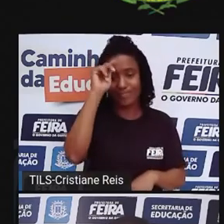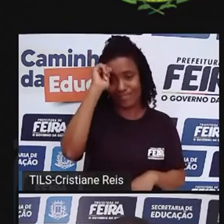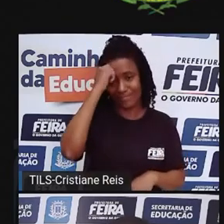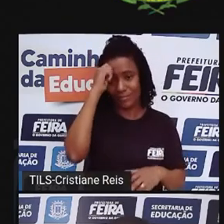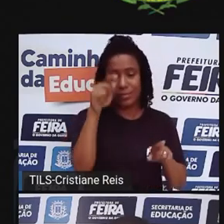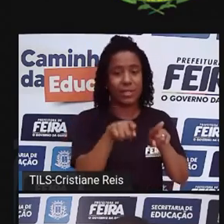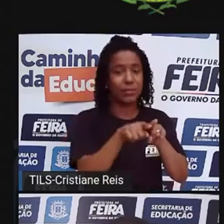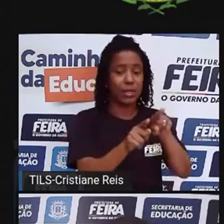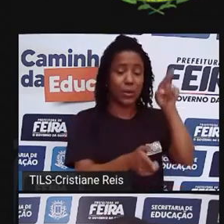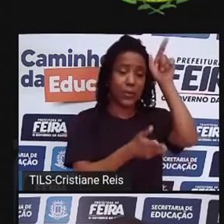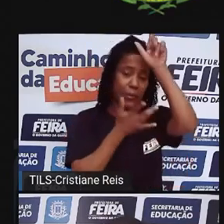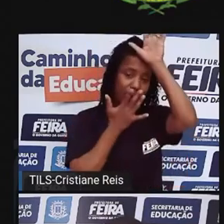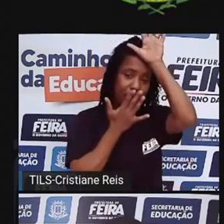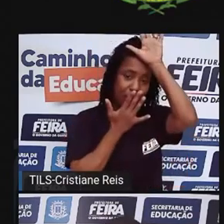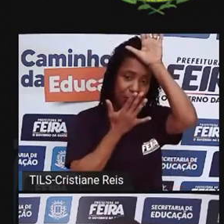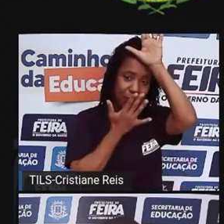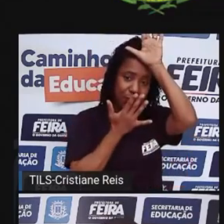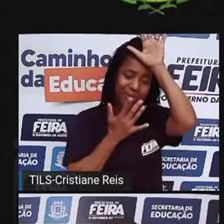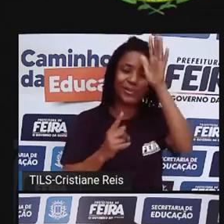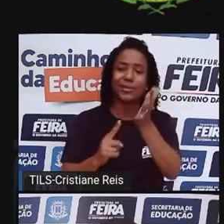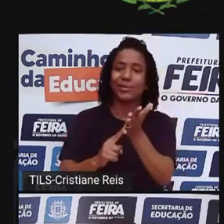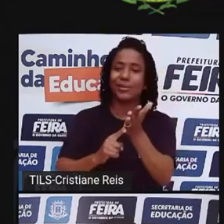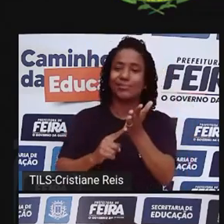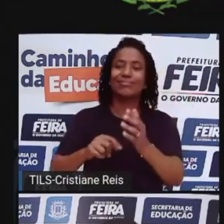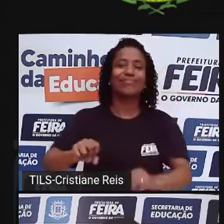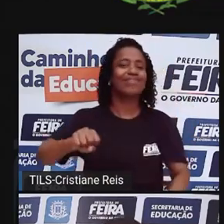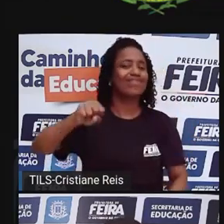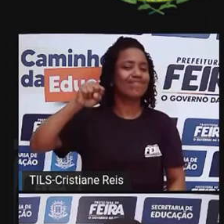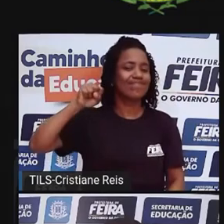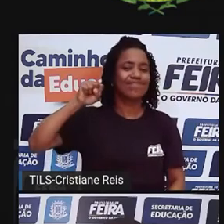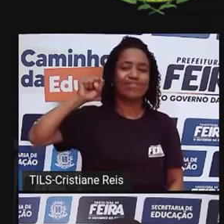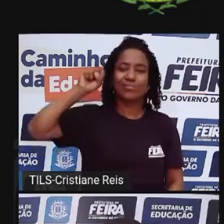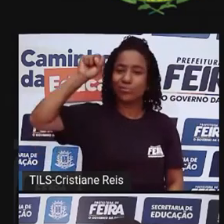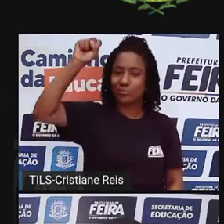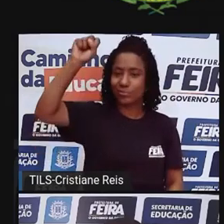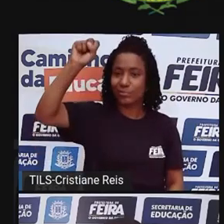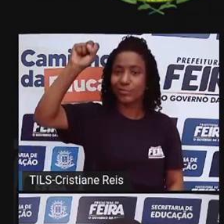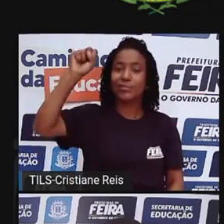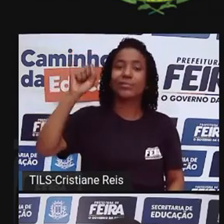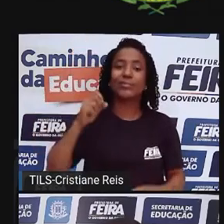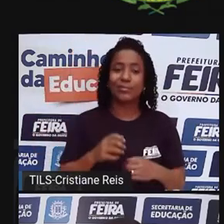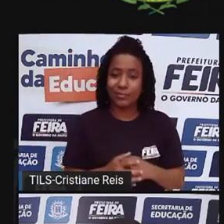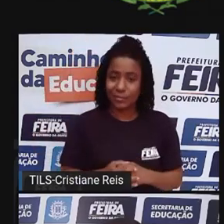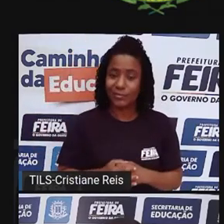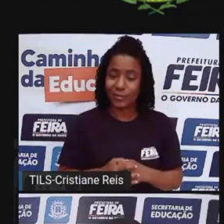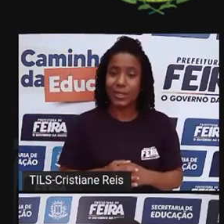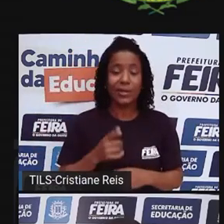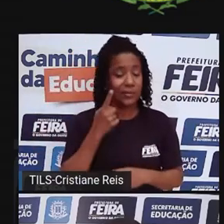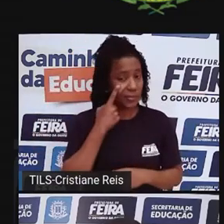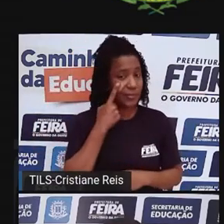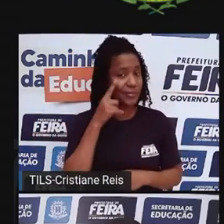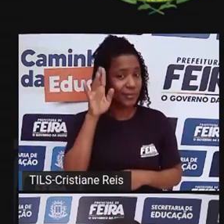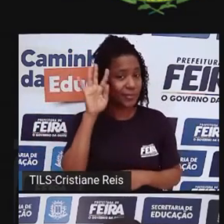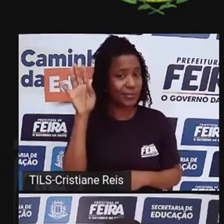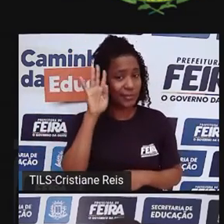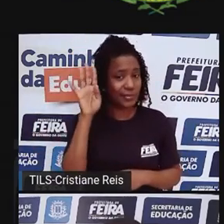E cadê a branquitude e cadê o grupo subalternizado de Feira de Santana? Acho que o convite também é esse, pensa a nossa cidade,